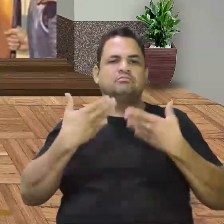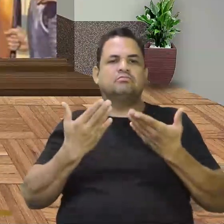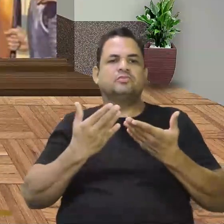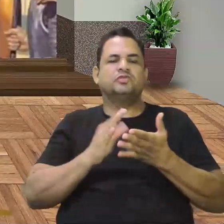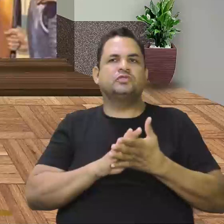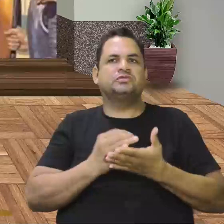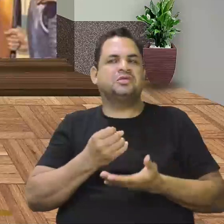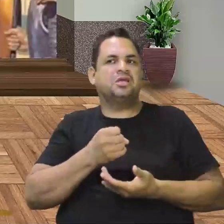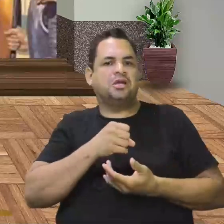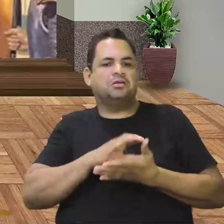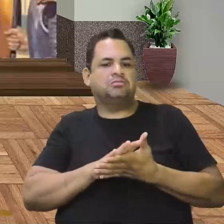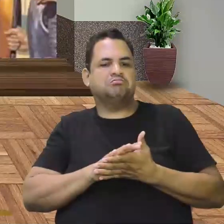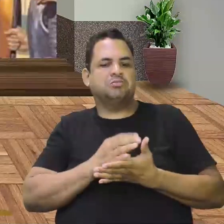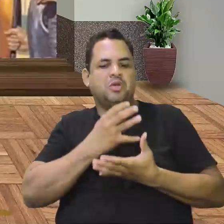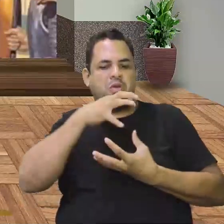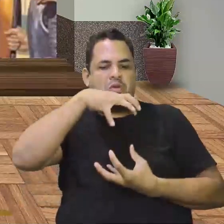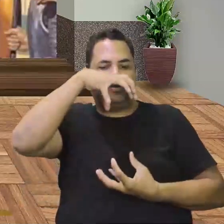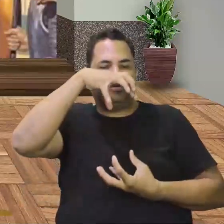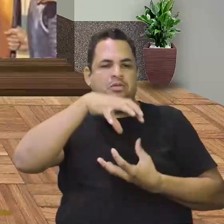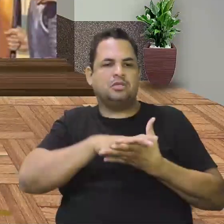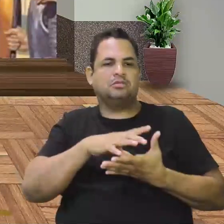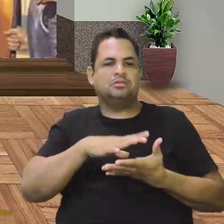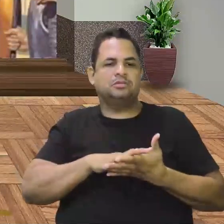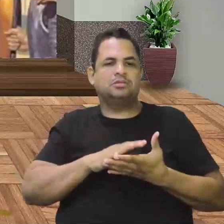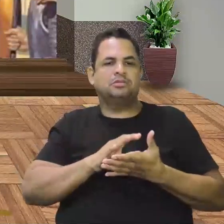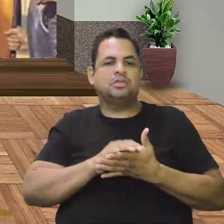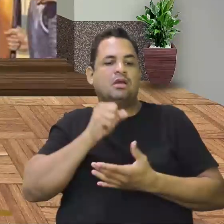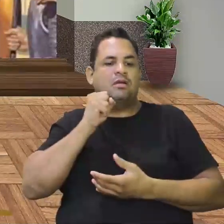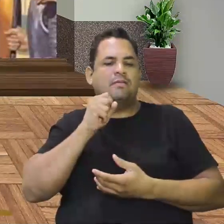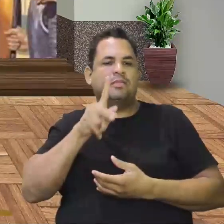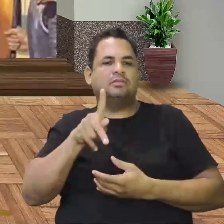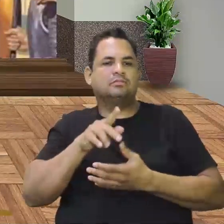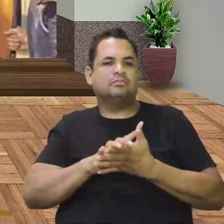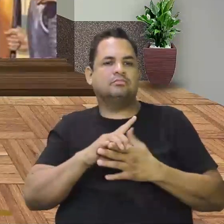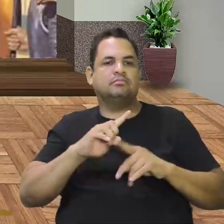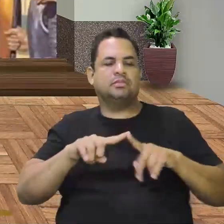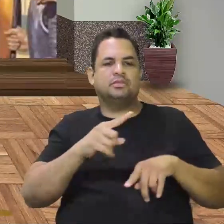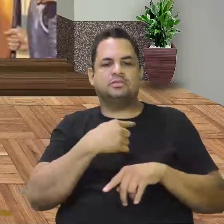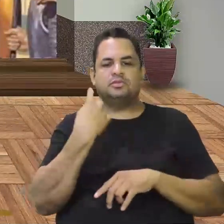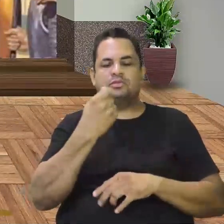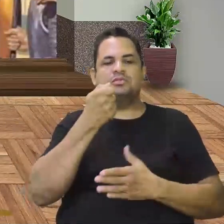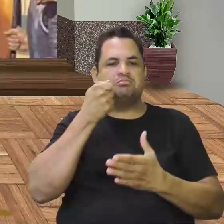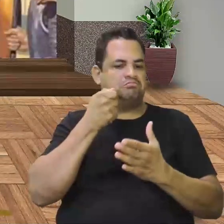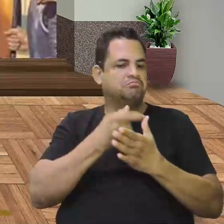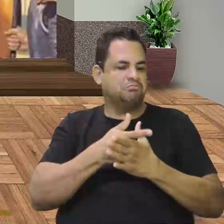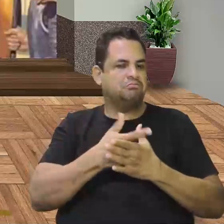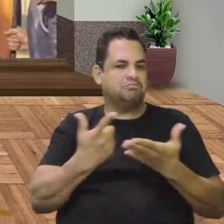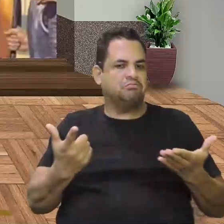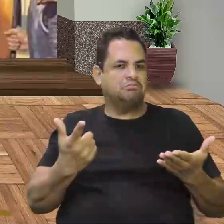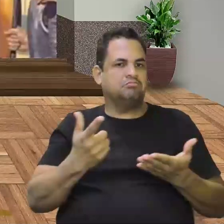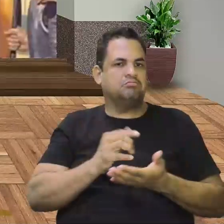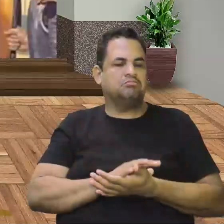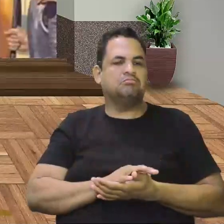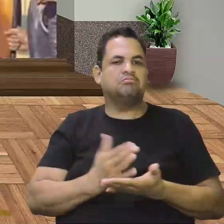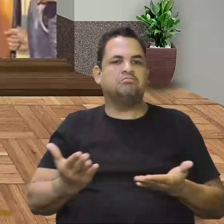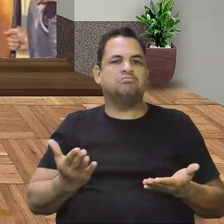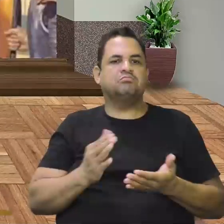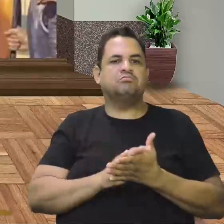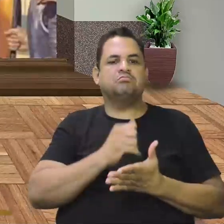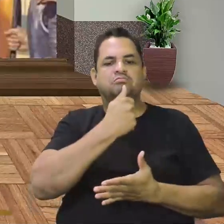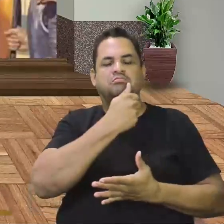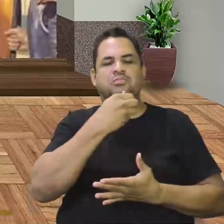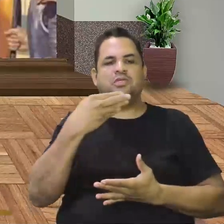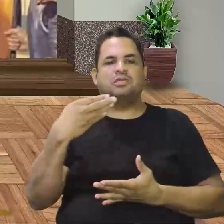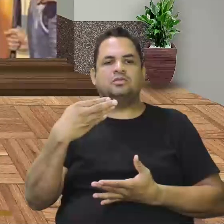idosos, nós nos aposentarmos. Mas somos nós que pagamos. Pagamos mais, hoje, 14